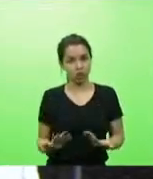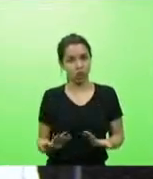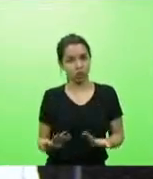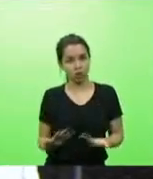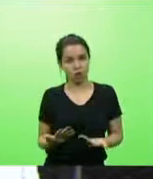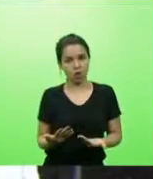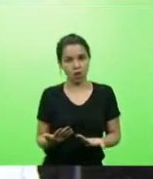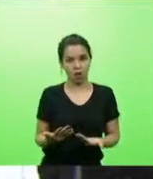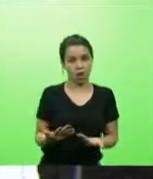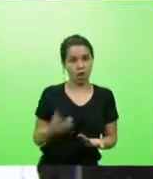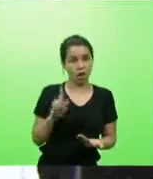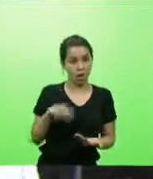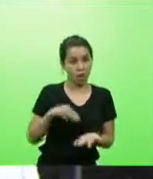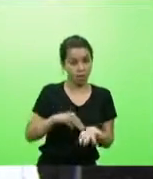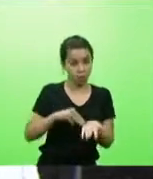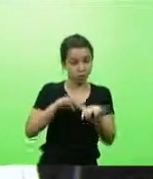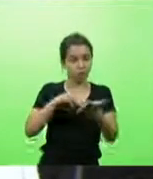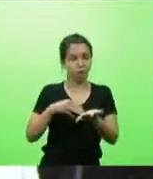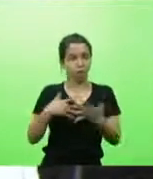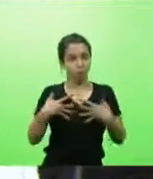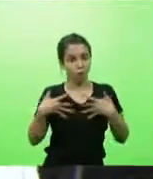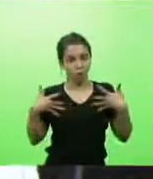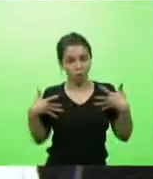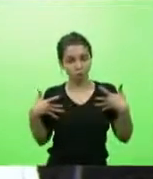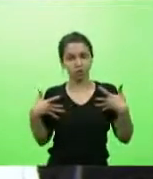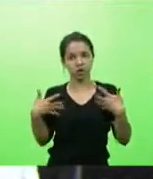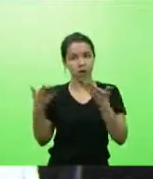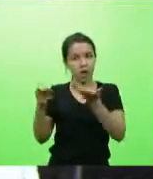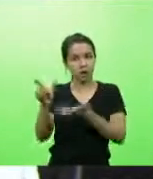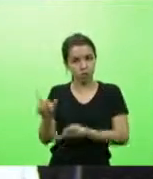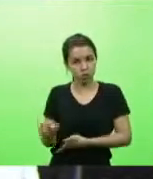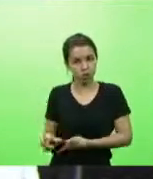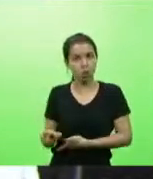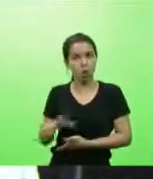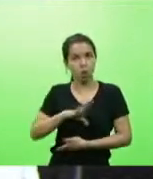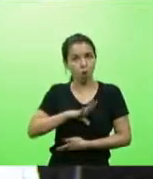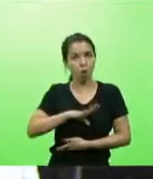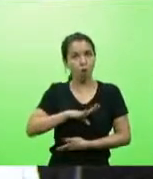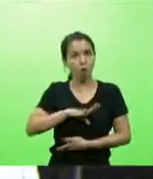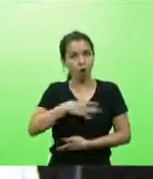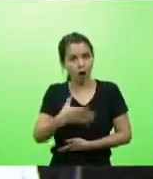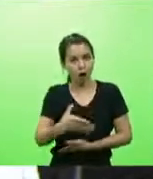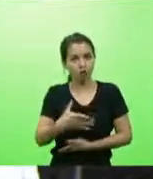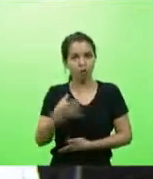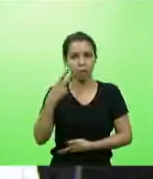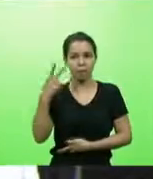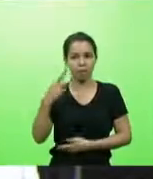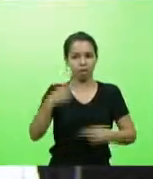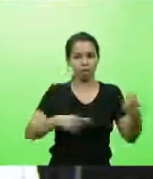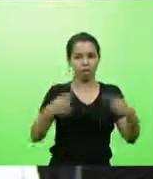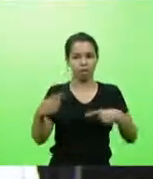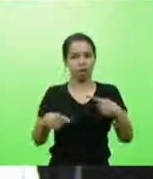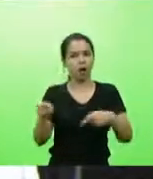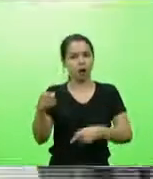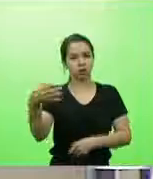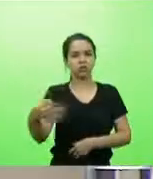moção honrosa aqui para uma pessoa que teve coragem nessa divergência política de tentar fazer o certo.